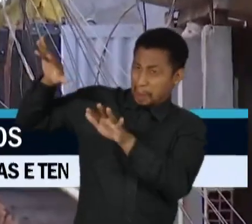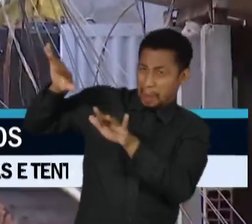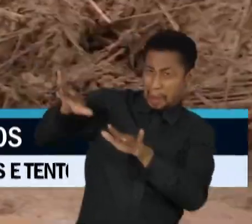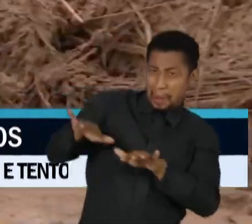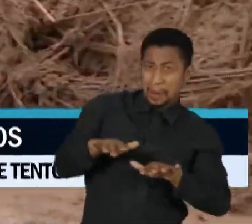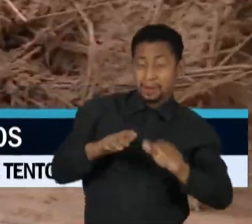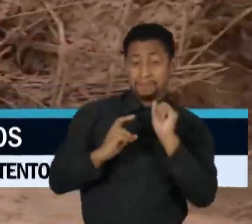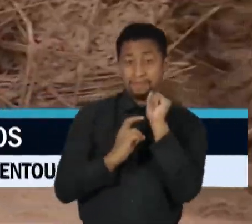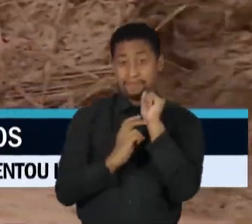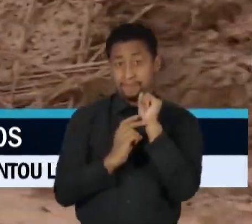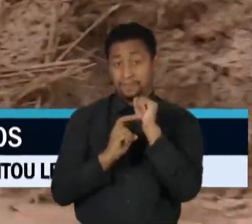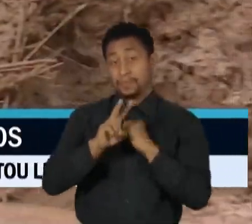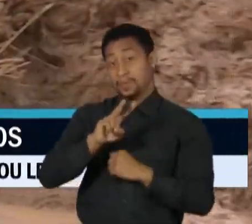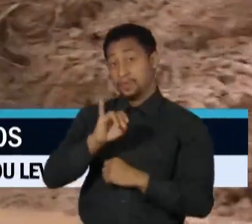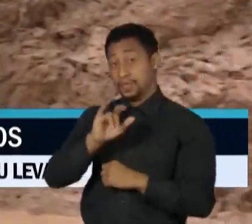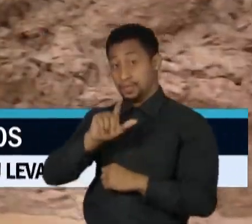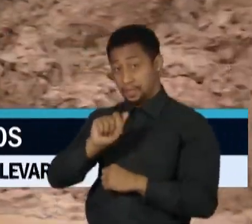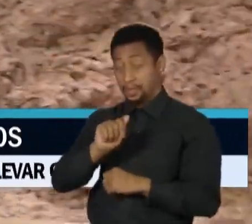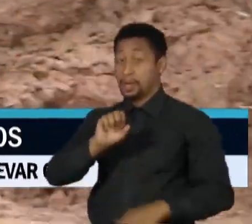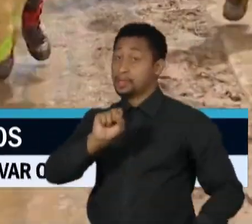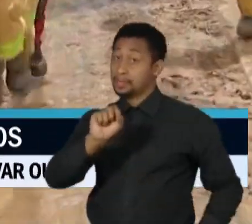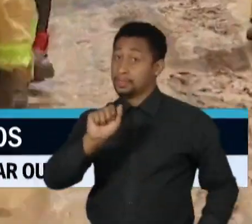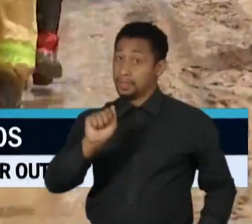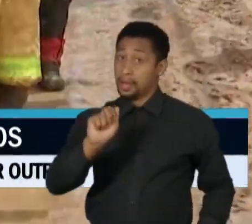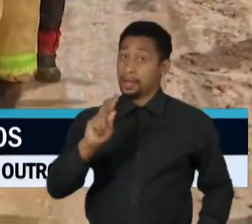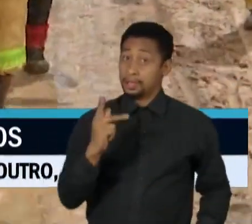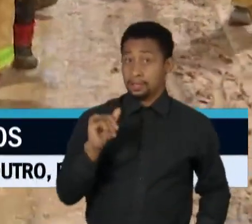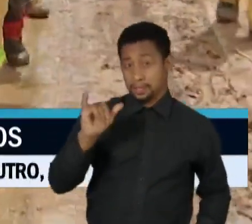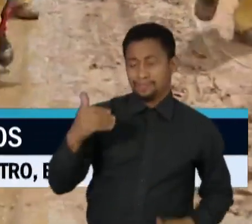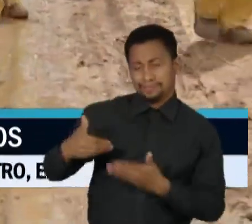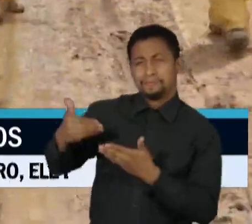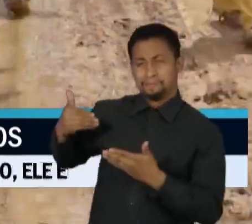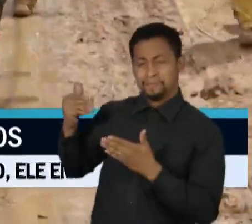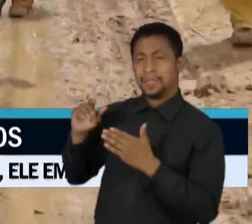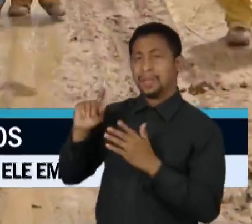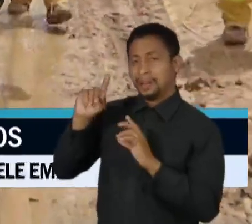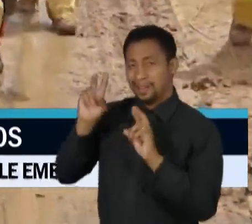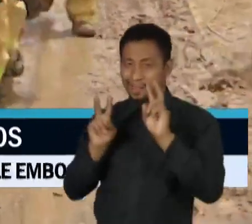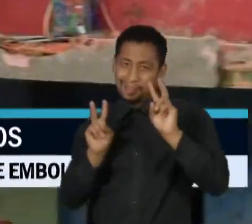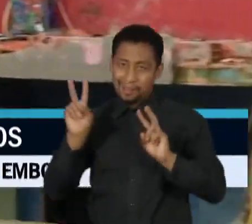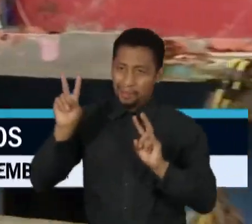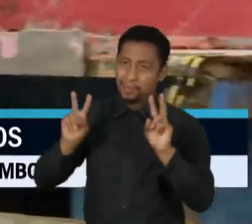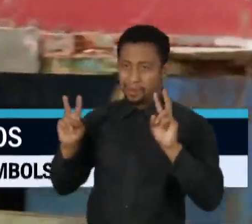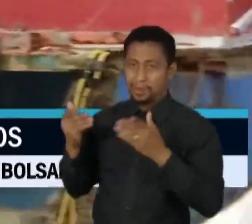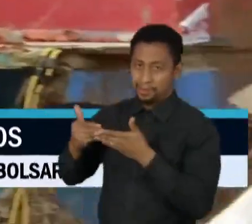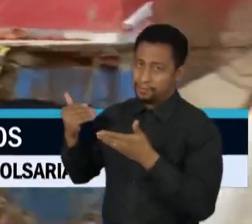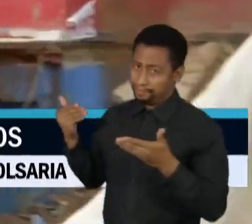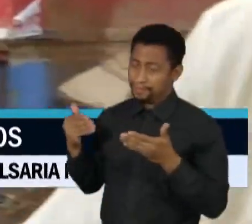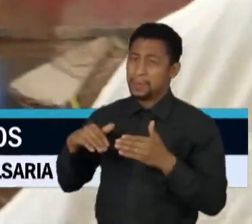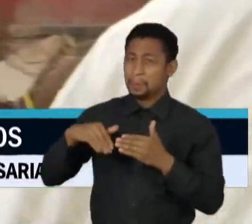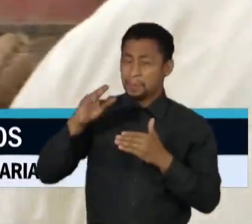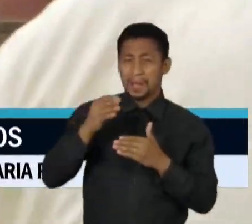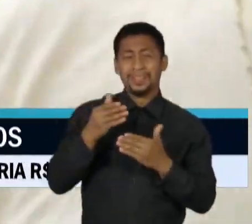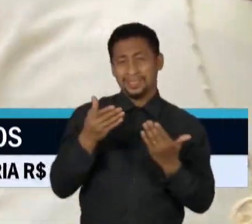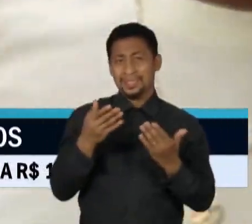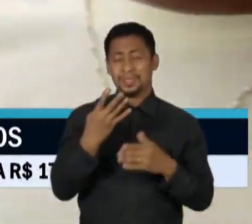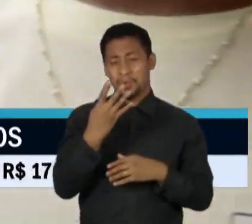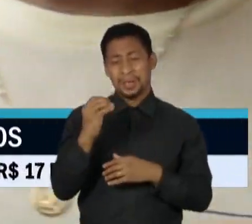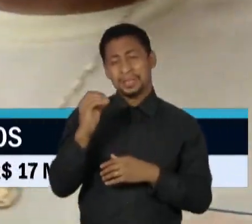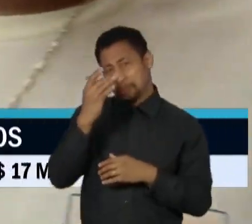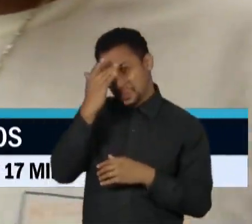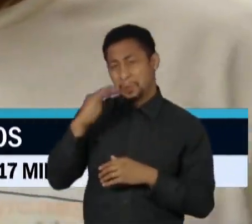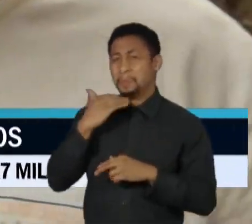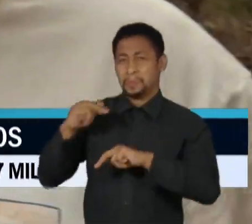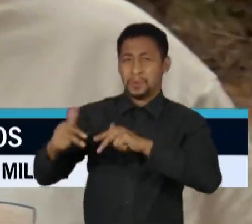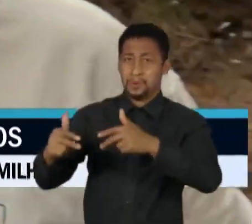São Sebastião, no último carnaval. Mais de 60 pessoas morreram na tragédia. Josimar perdeu a casa e